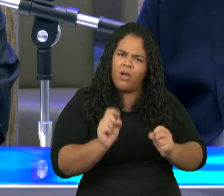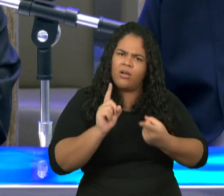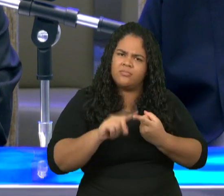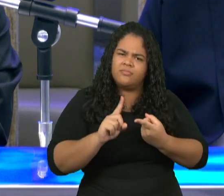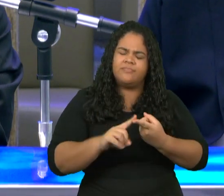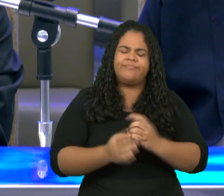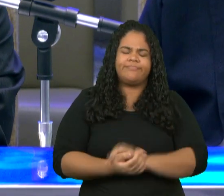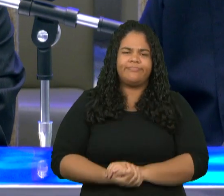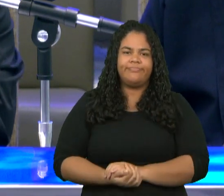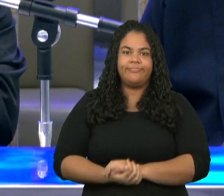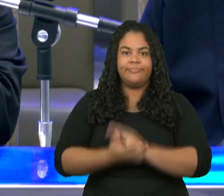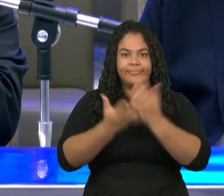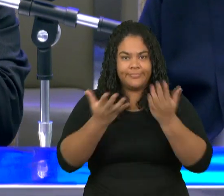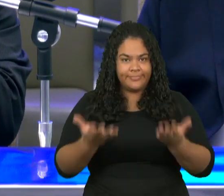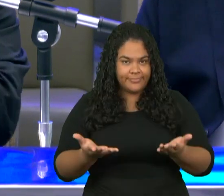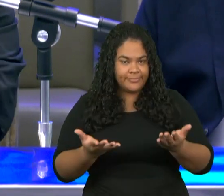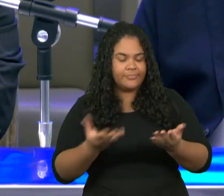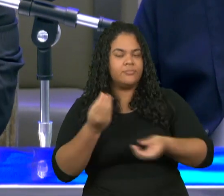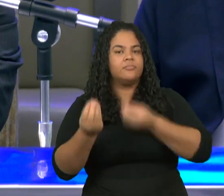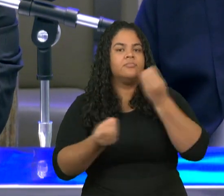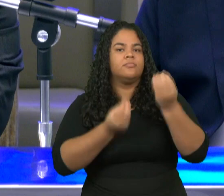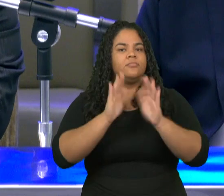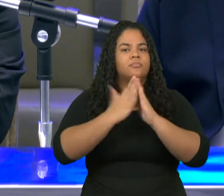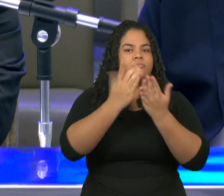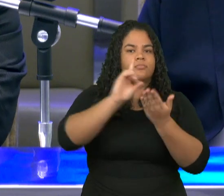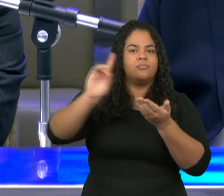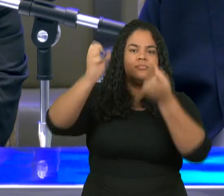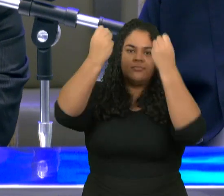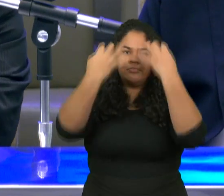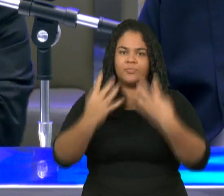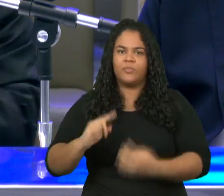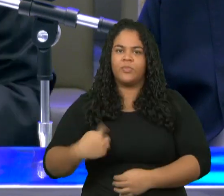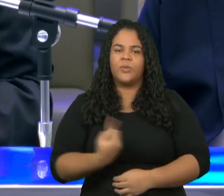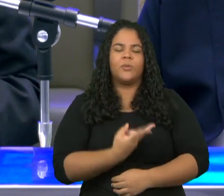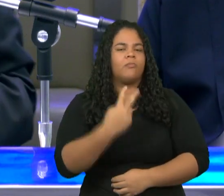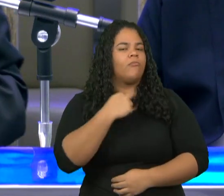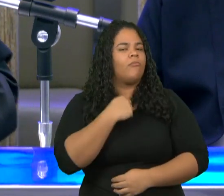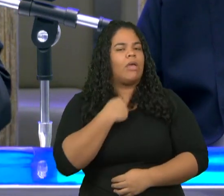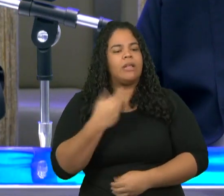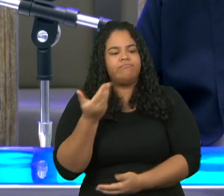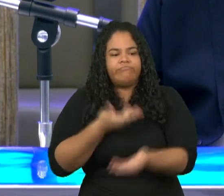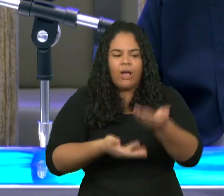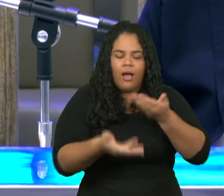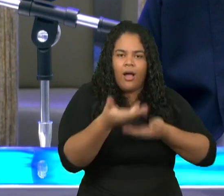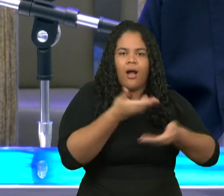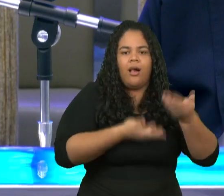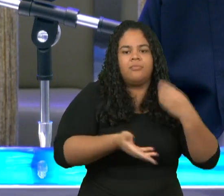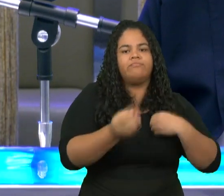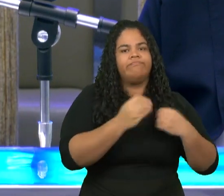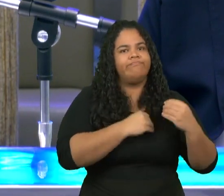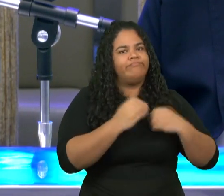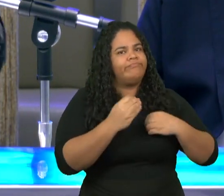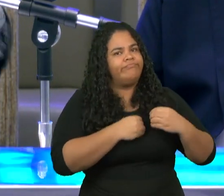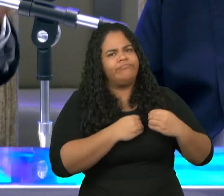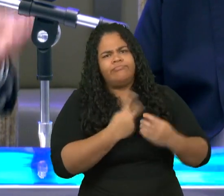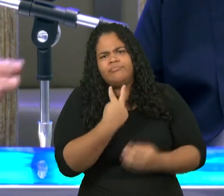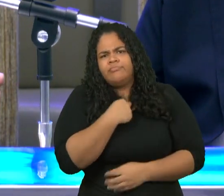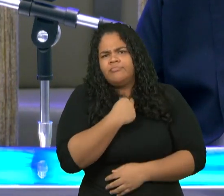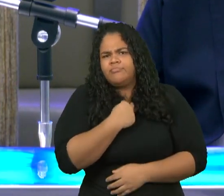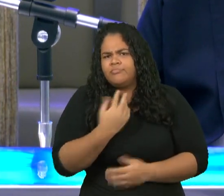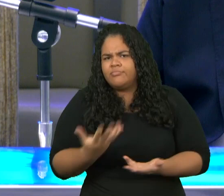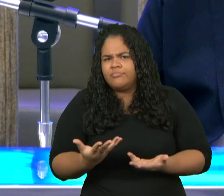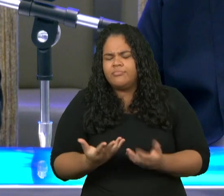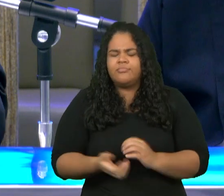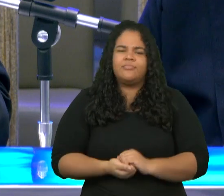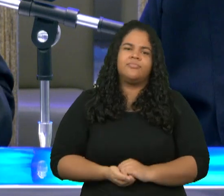o que a palavra de Deus nos diz é que não deve haver comunhão não eu não posso comungar